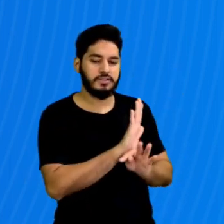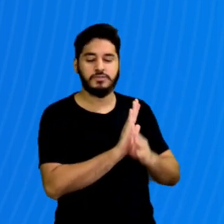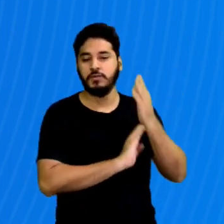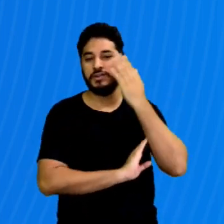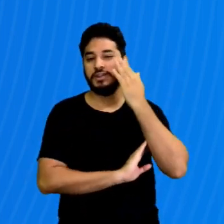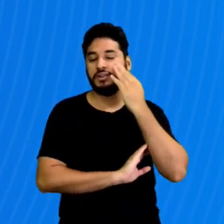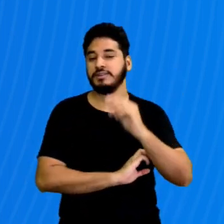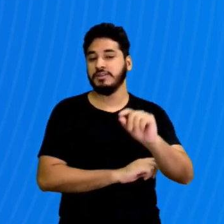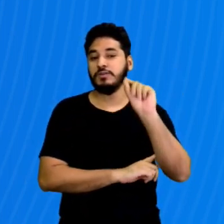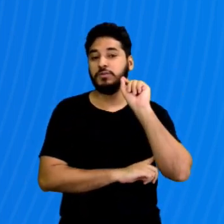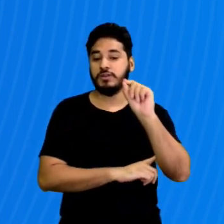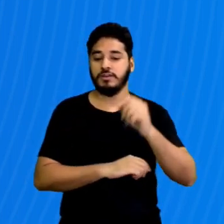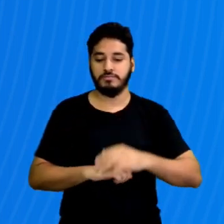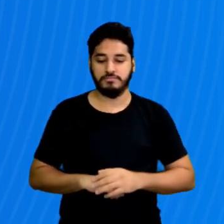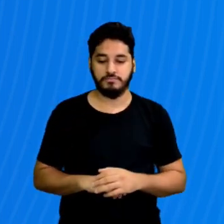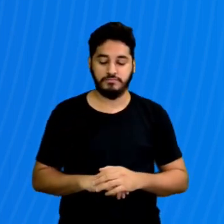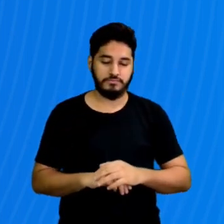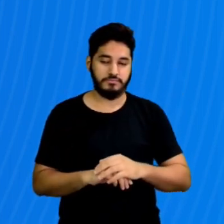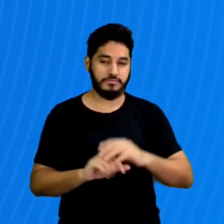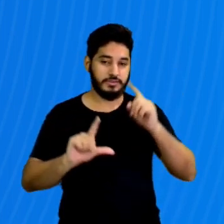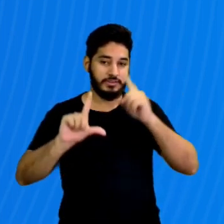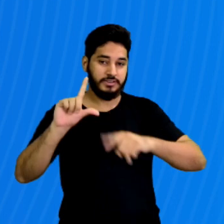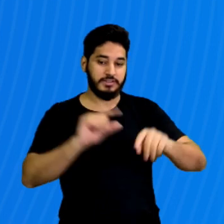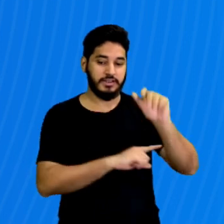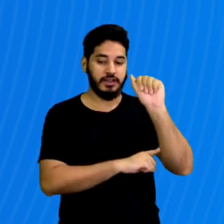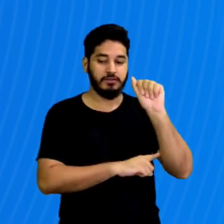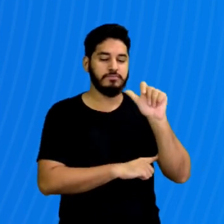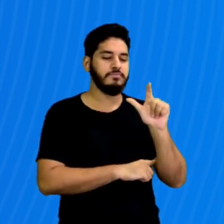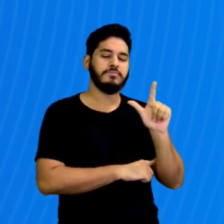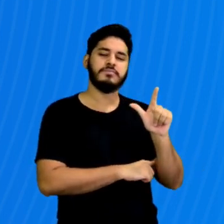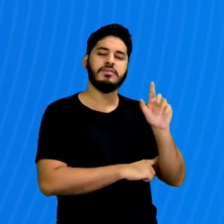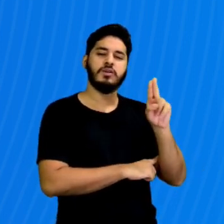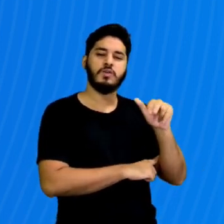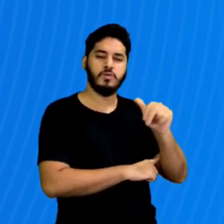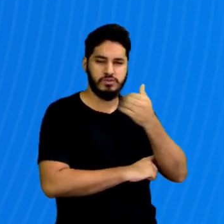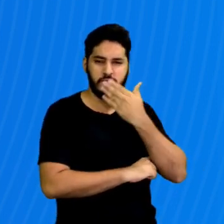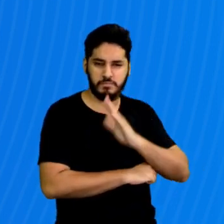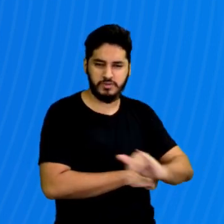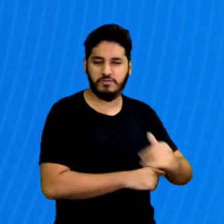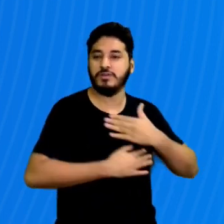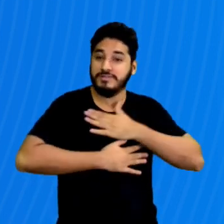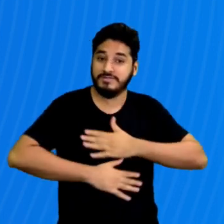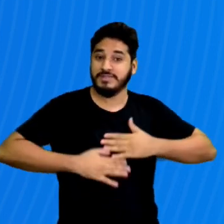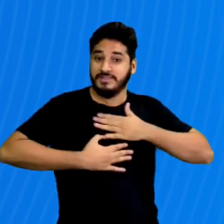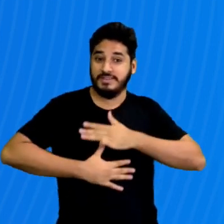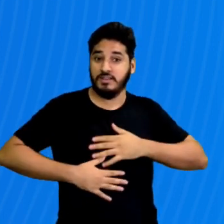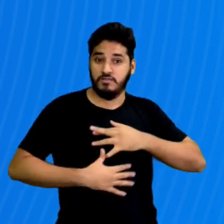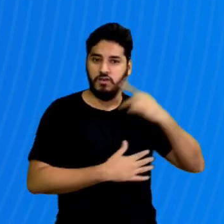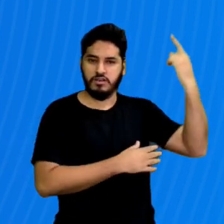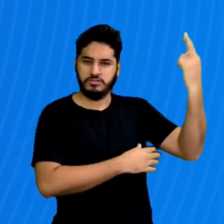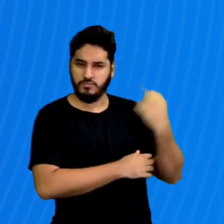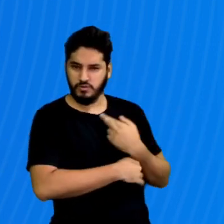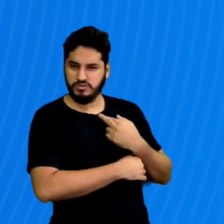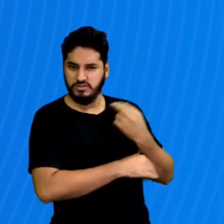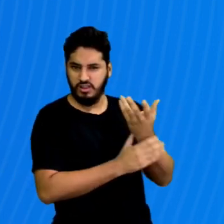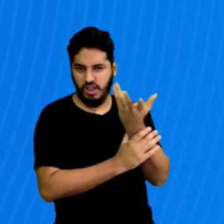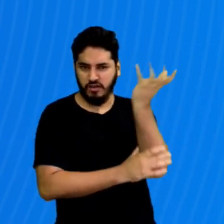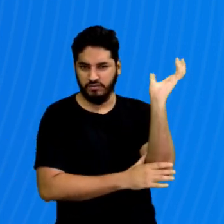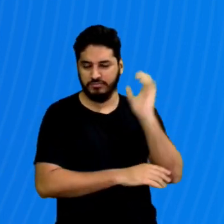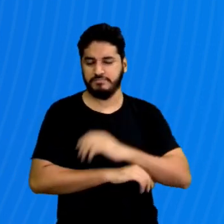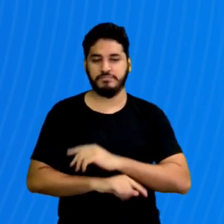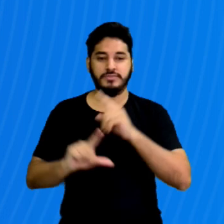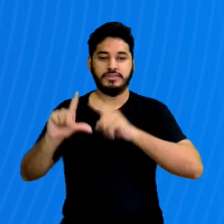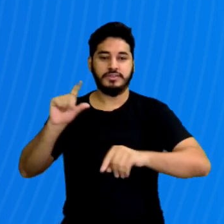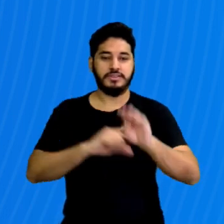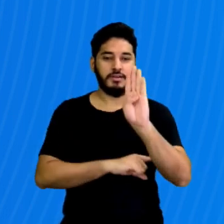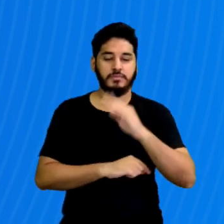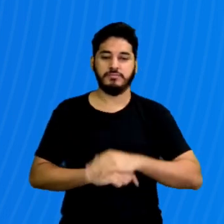-se que... Letra A. Luna ficou satisfeita com a fala da árvore? Letra B. Luna